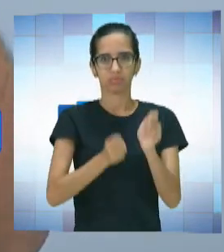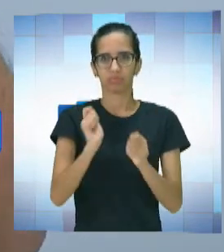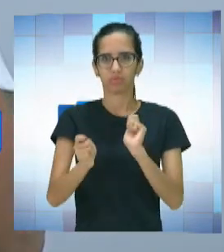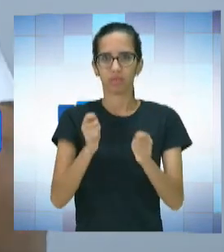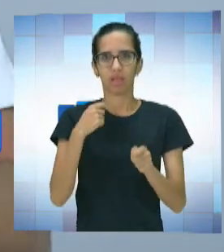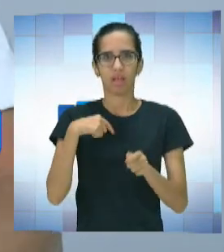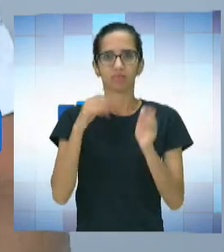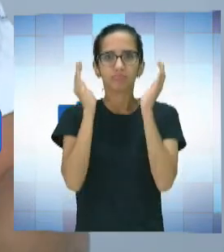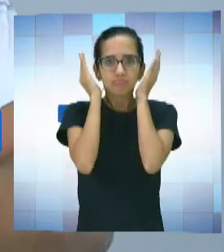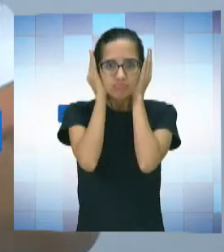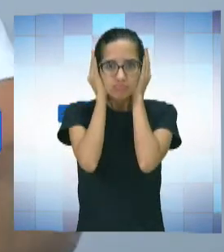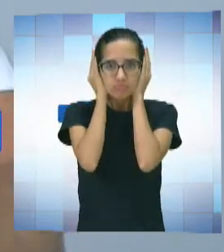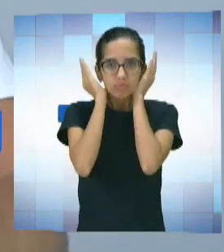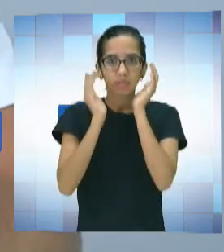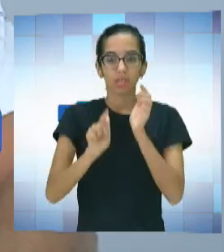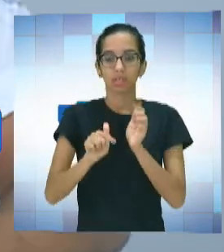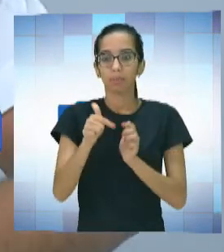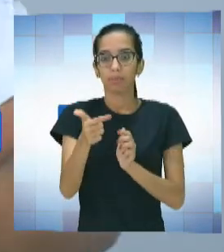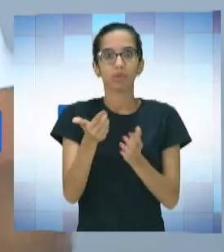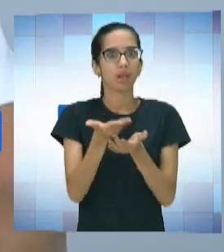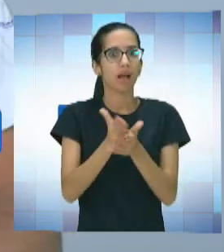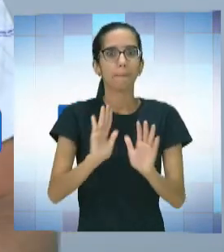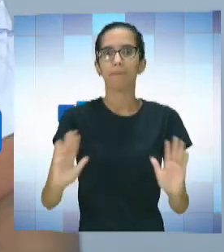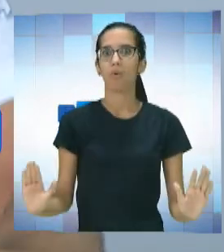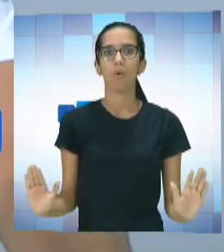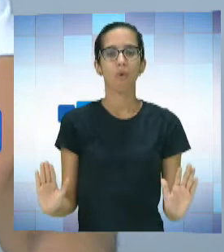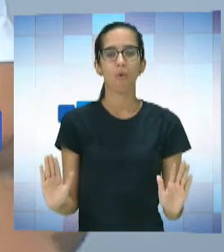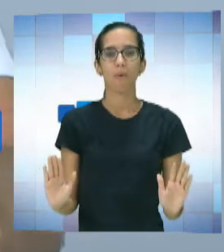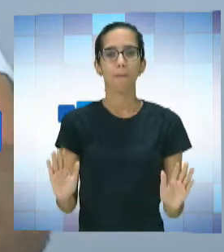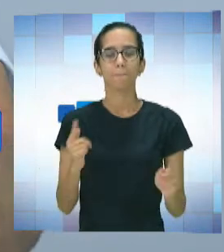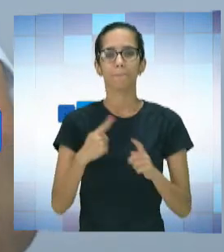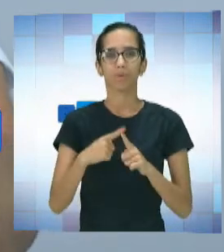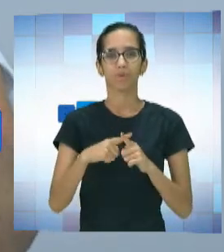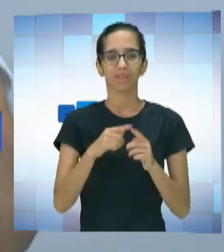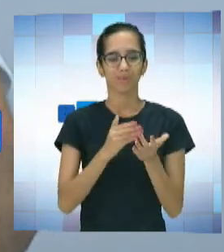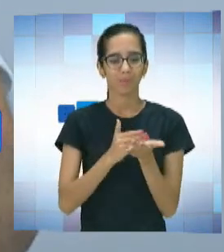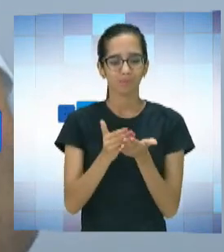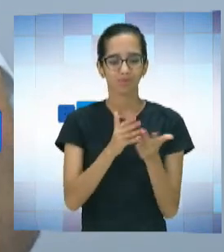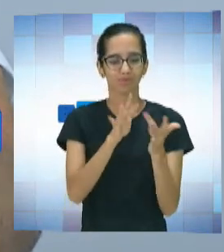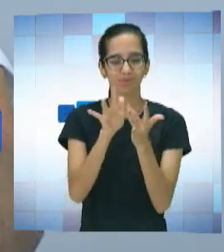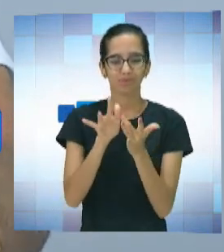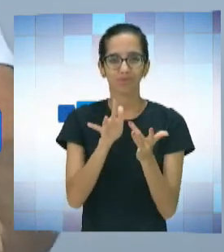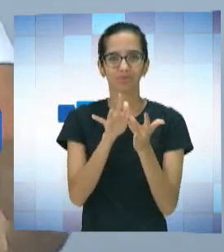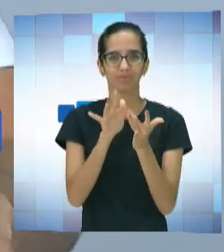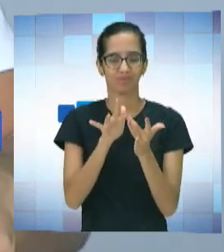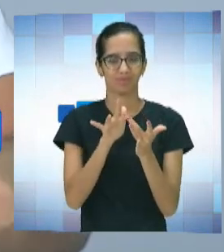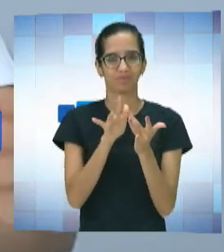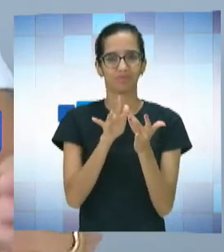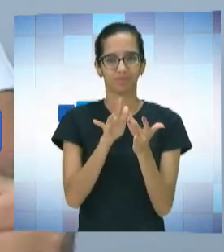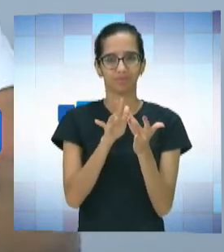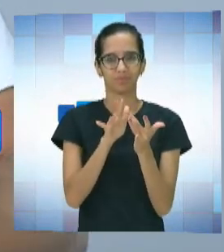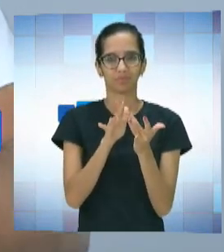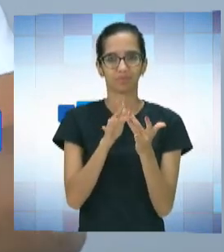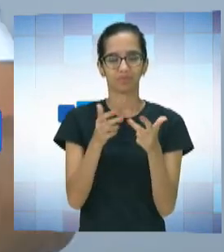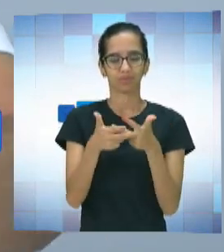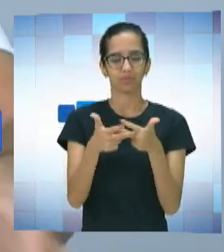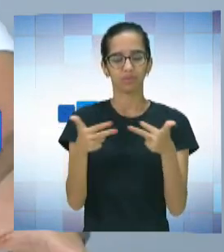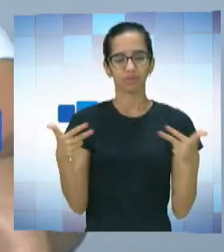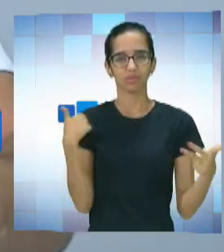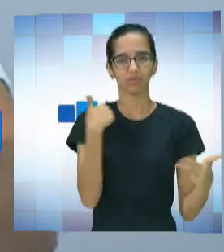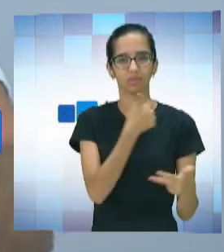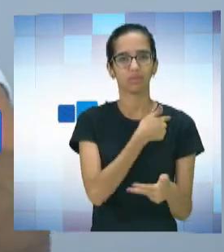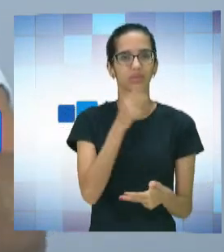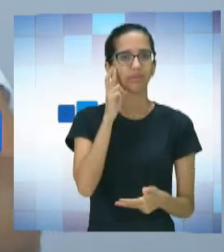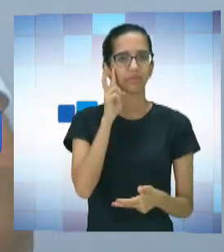colocava a mão no ouvido. E, acabou. Porque ele começou a ter o contato com aquele próprio instrumento, né? Então, coisas que a gente vê a